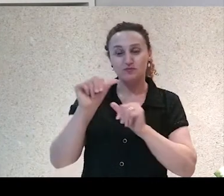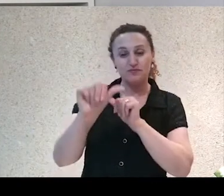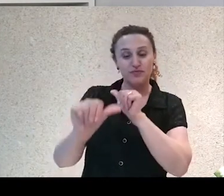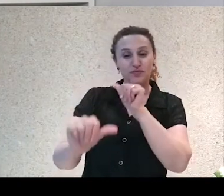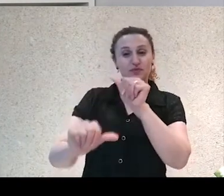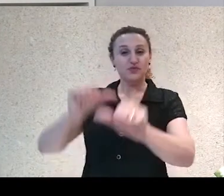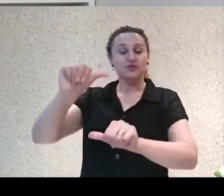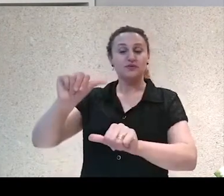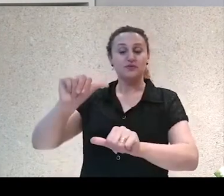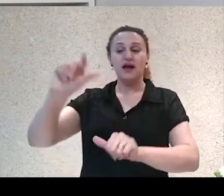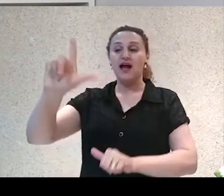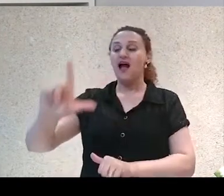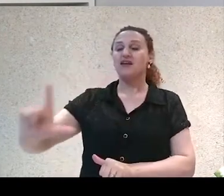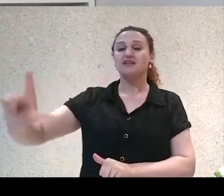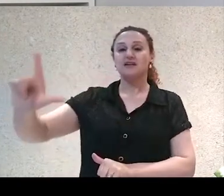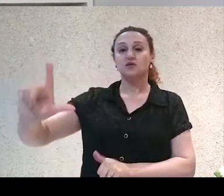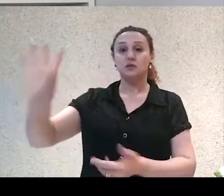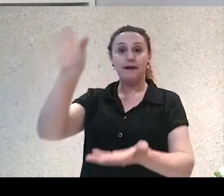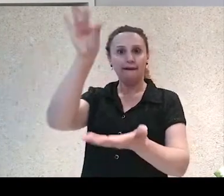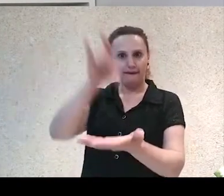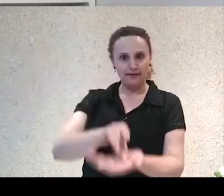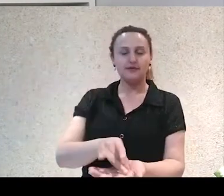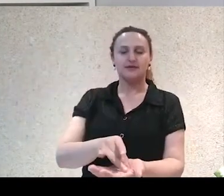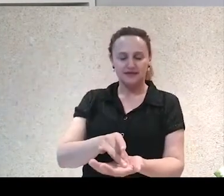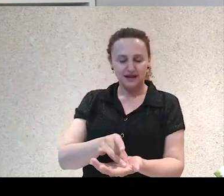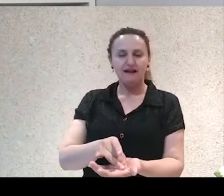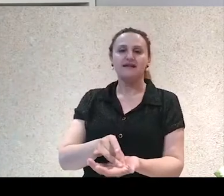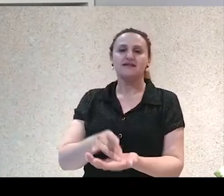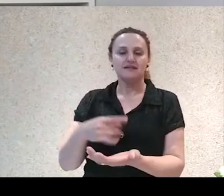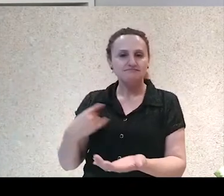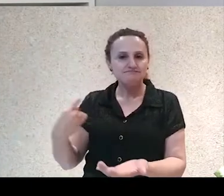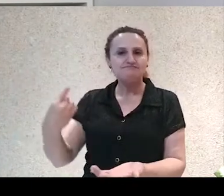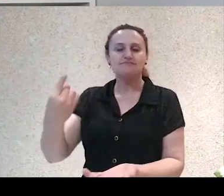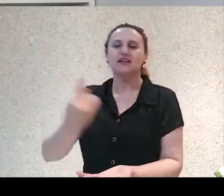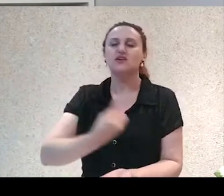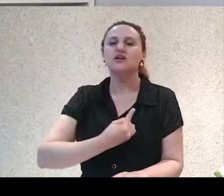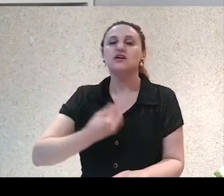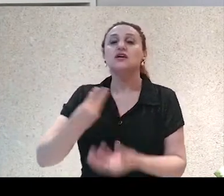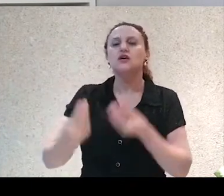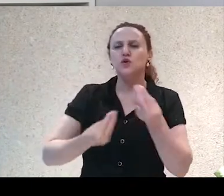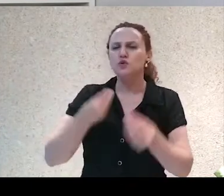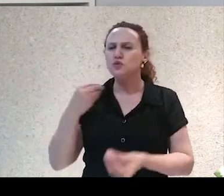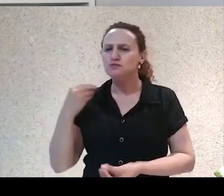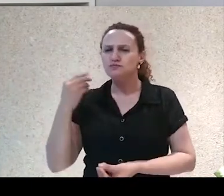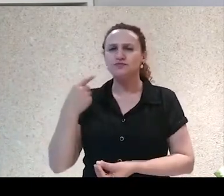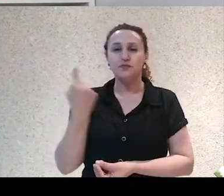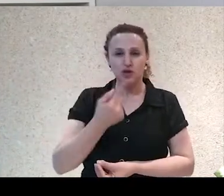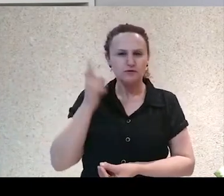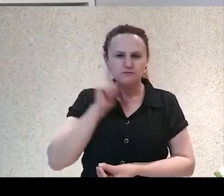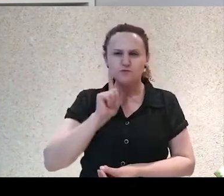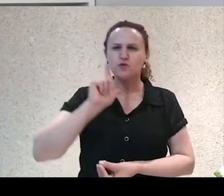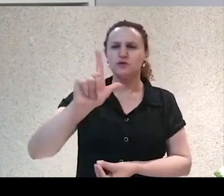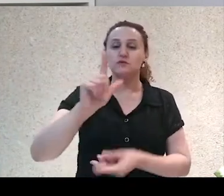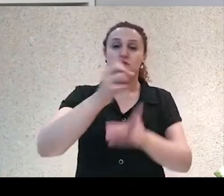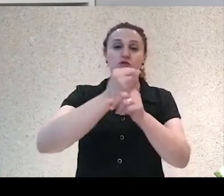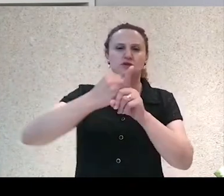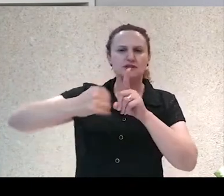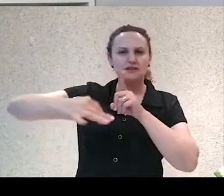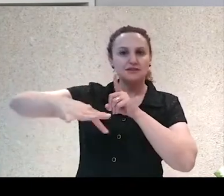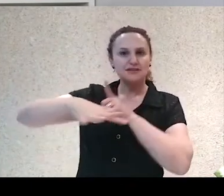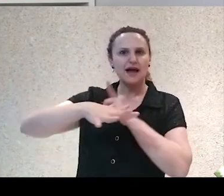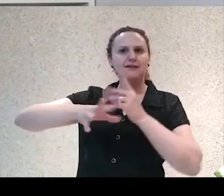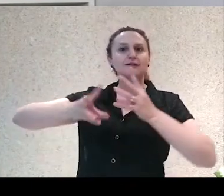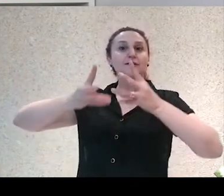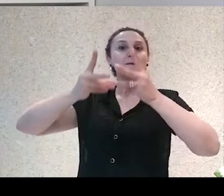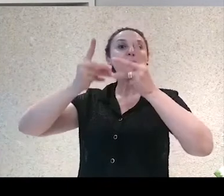literatura uma realidade para nós, como nós, Sapiens, conseguimos alcançar uma sociedade tão complexa, capaz de fazer